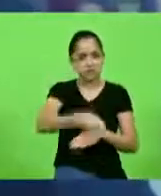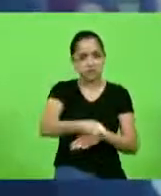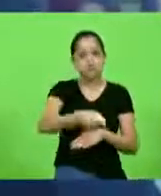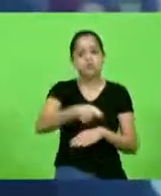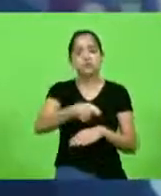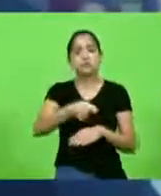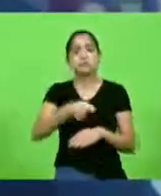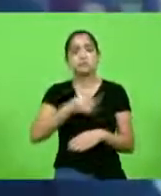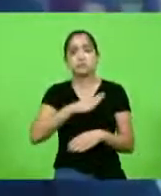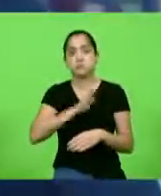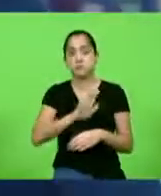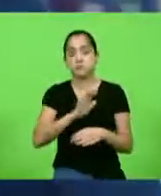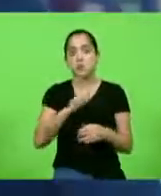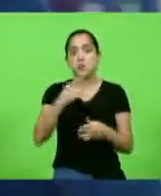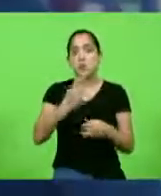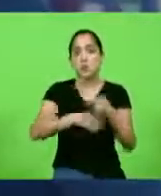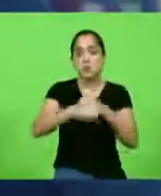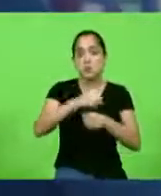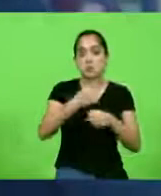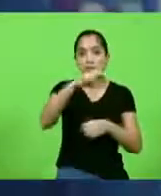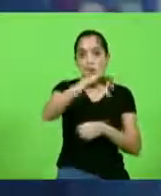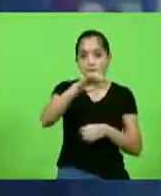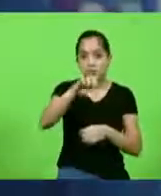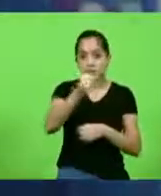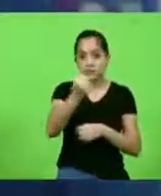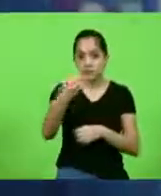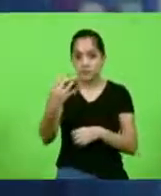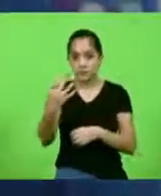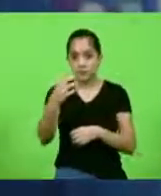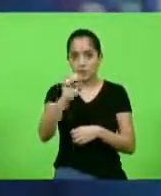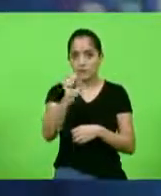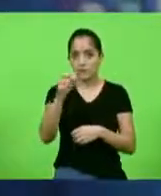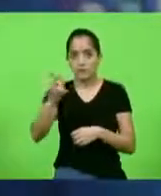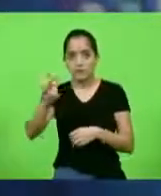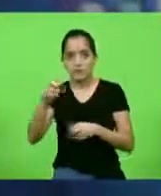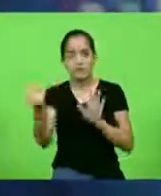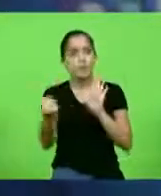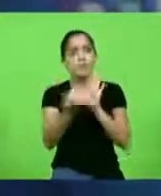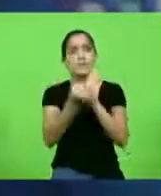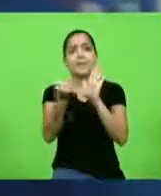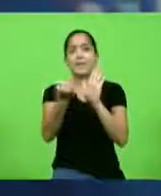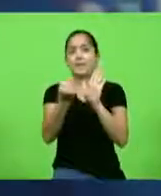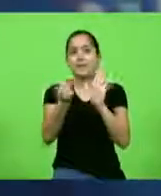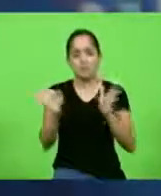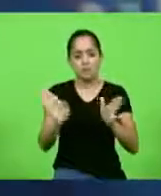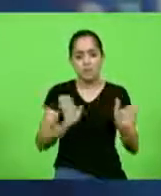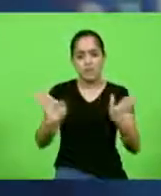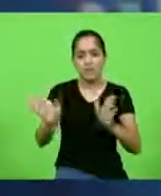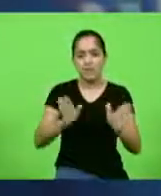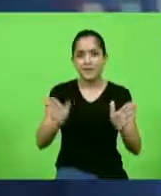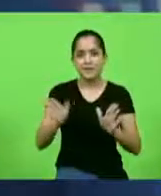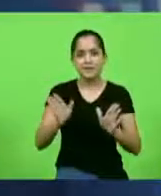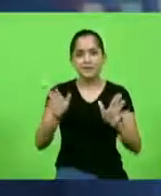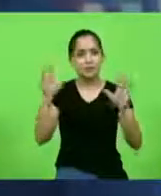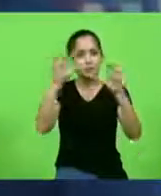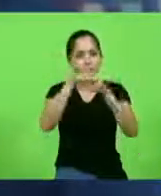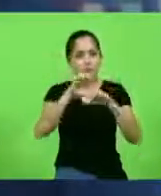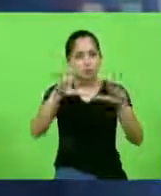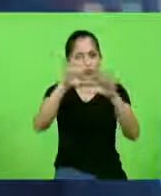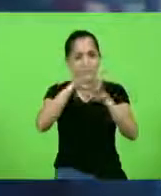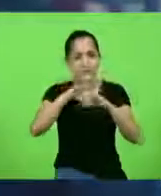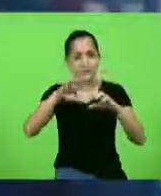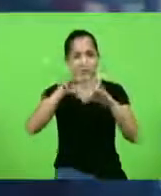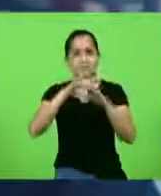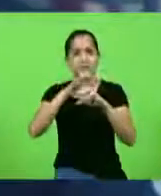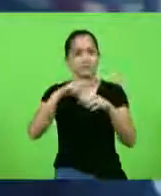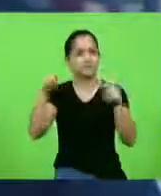1964 e 1985 marcaram o período mais sombrio da história brasileira,